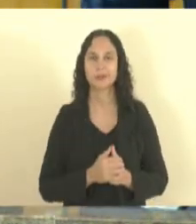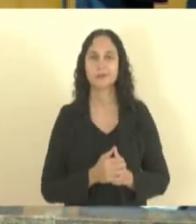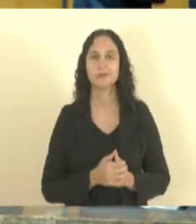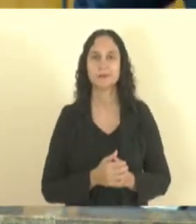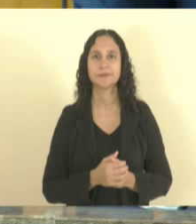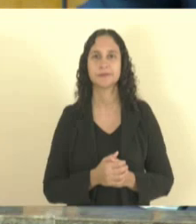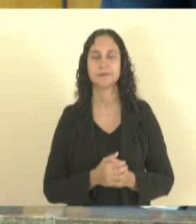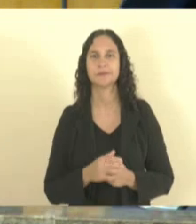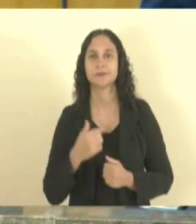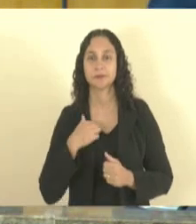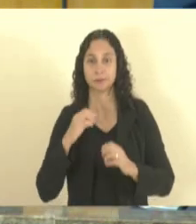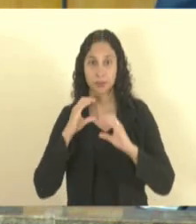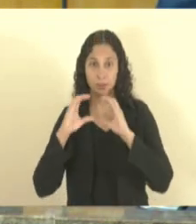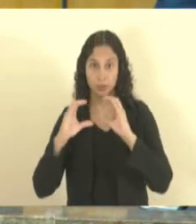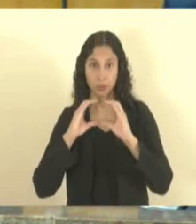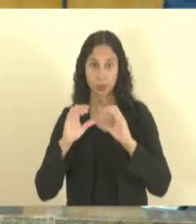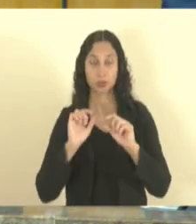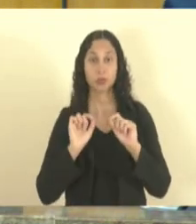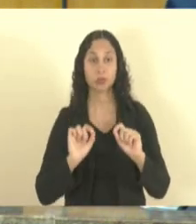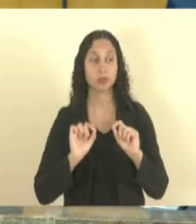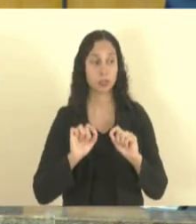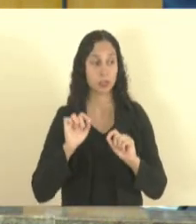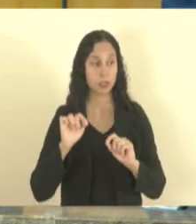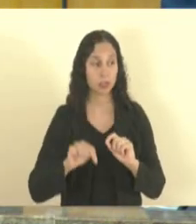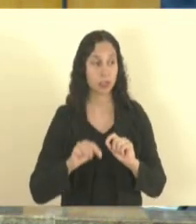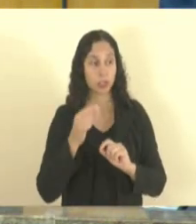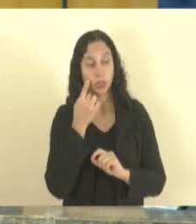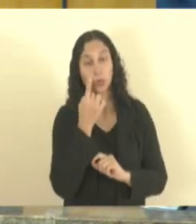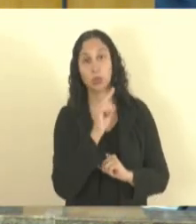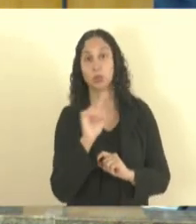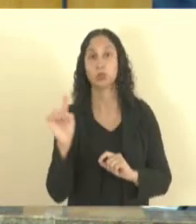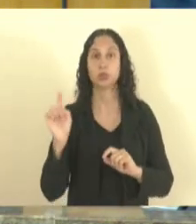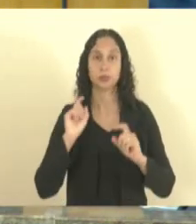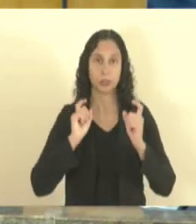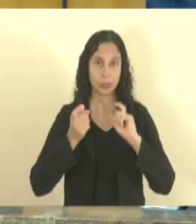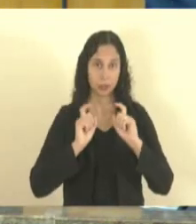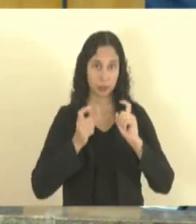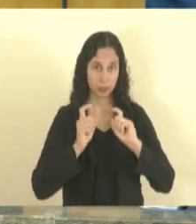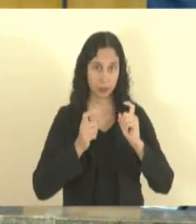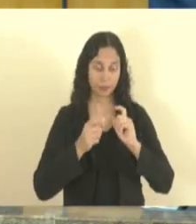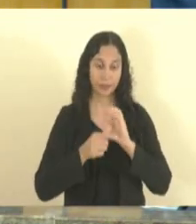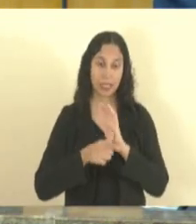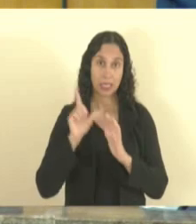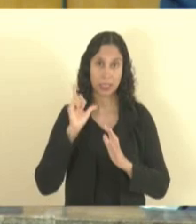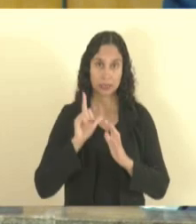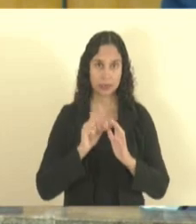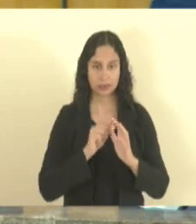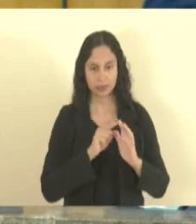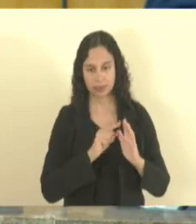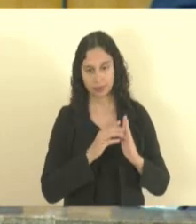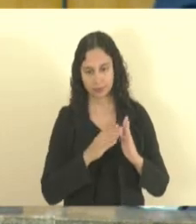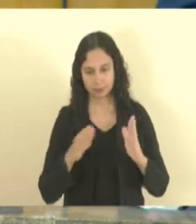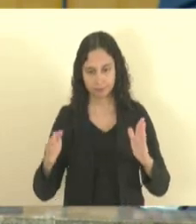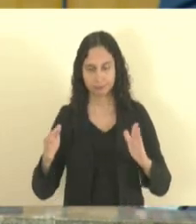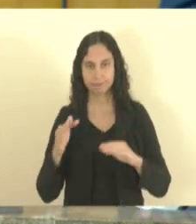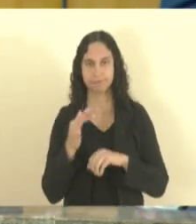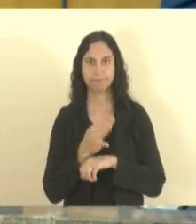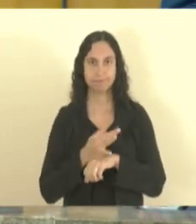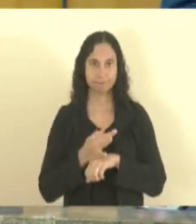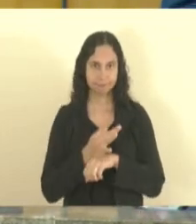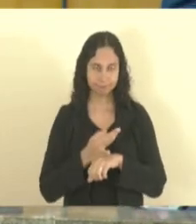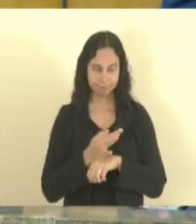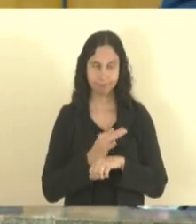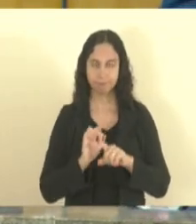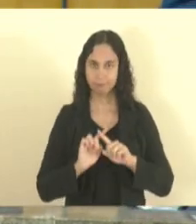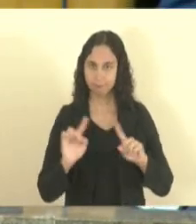eu comunico aos senhores e senhoras deputados que essa é a nossa última sessão ordinária antes do recesso mas que é possível que a gente